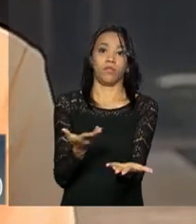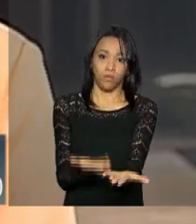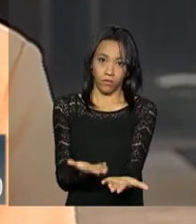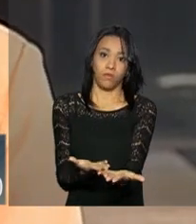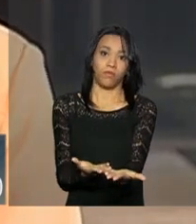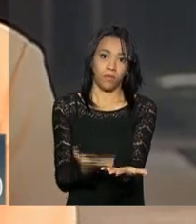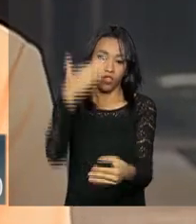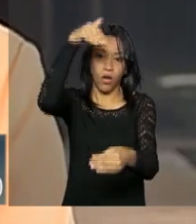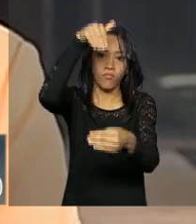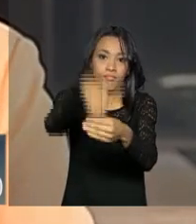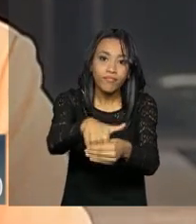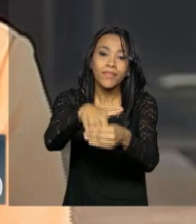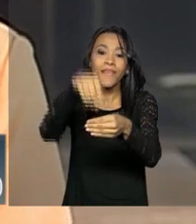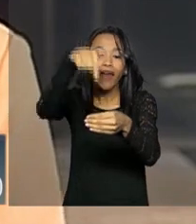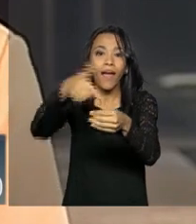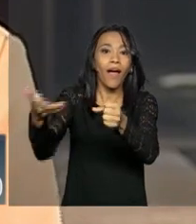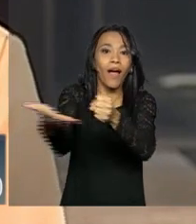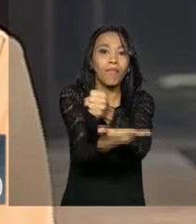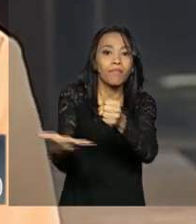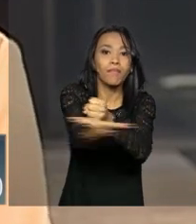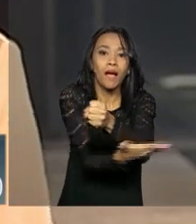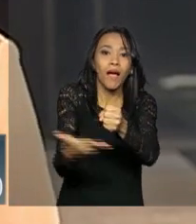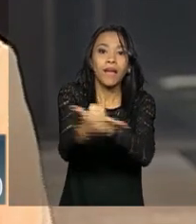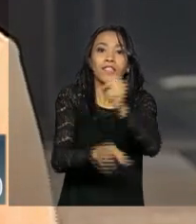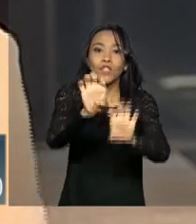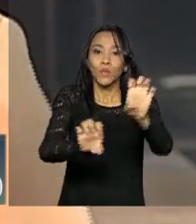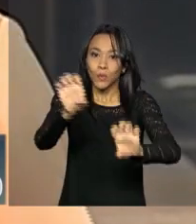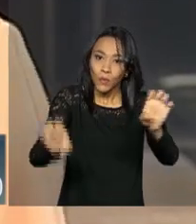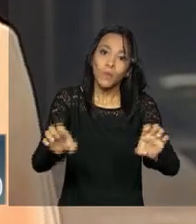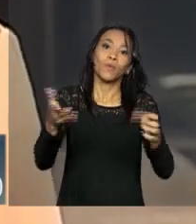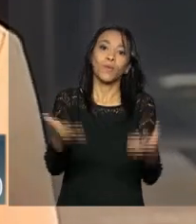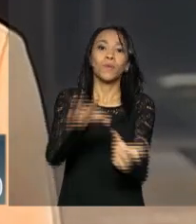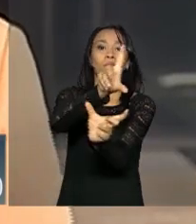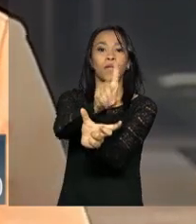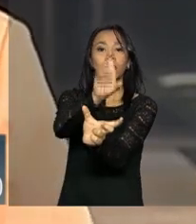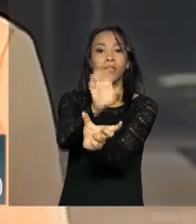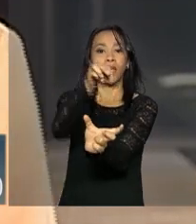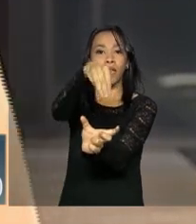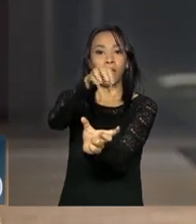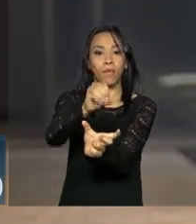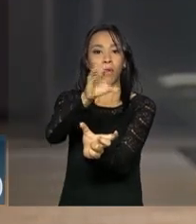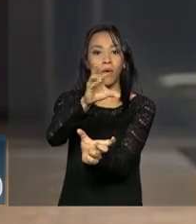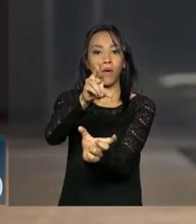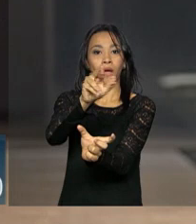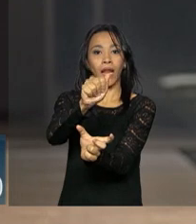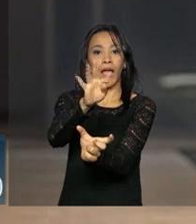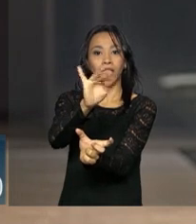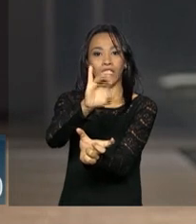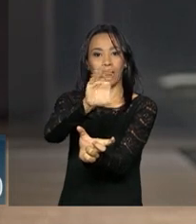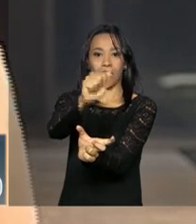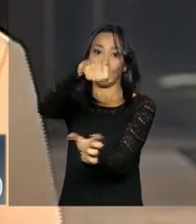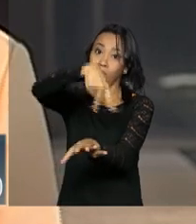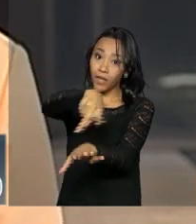rompe a base da estrutura democrática do país. Então, não